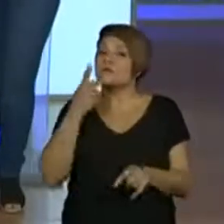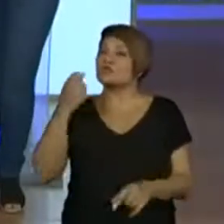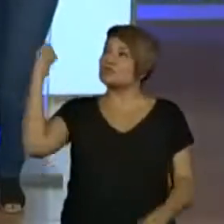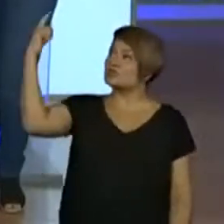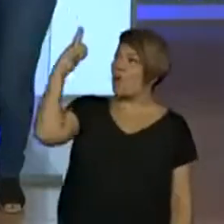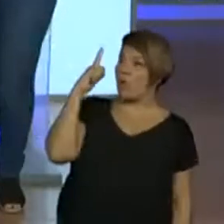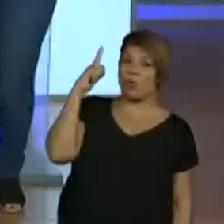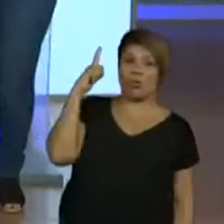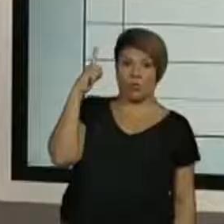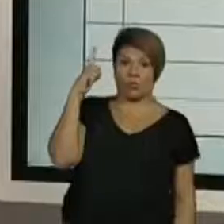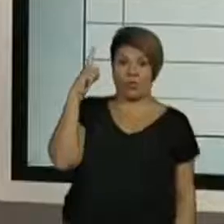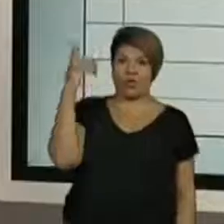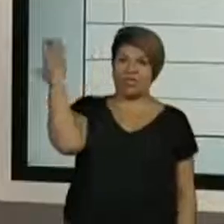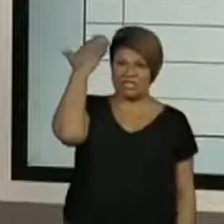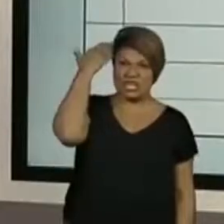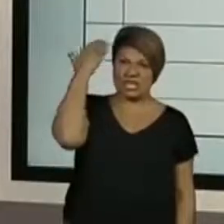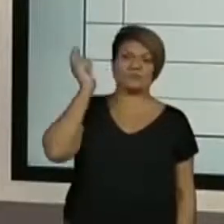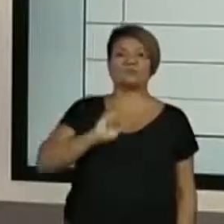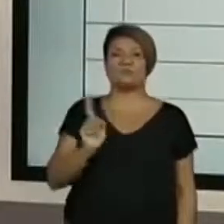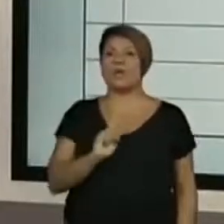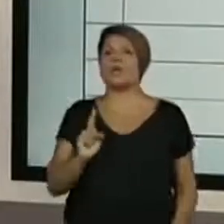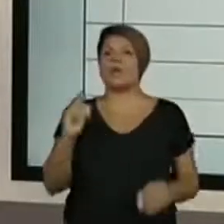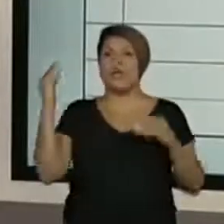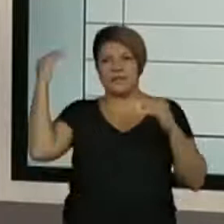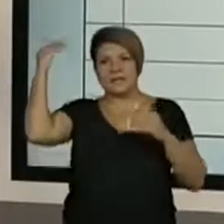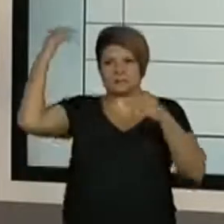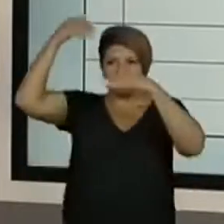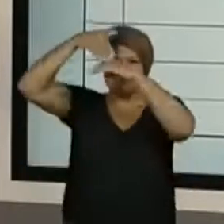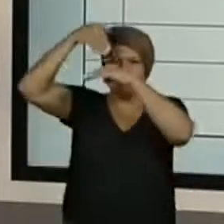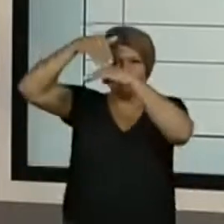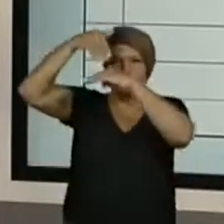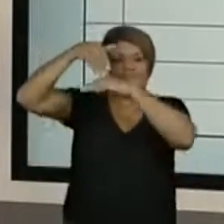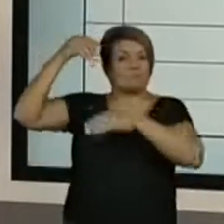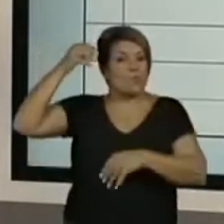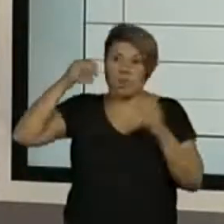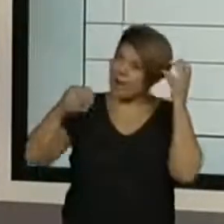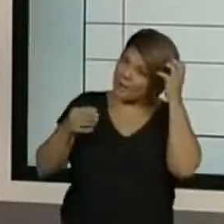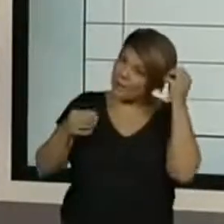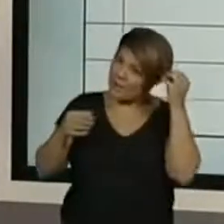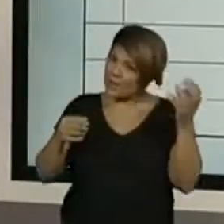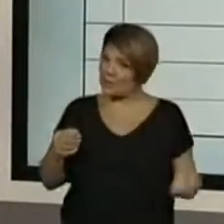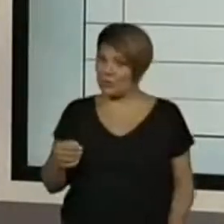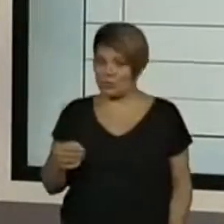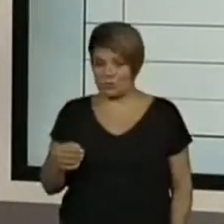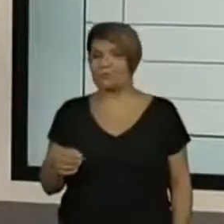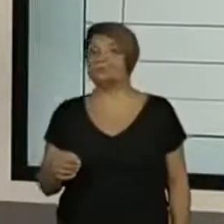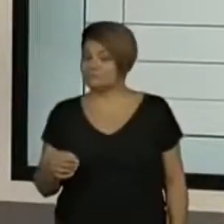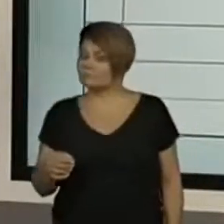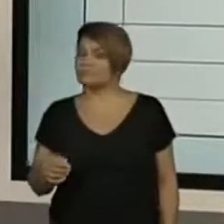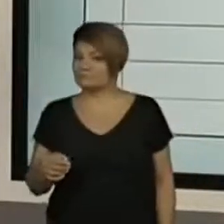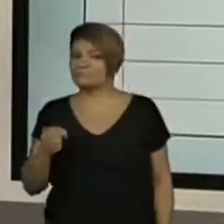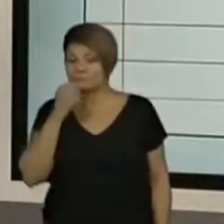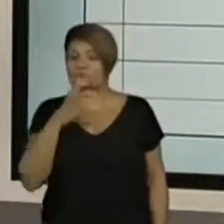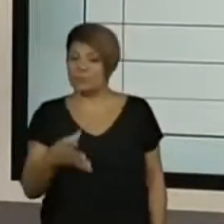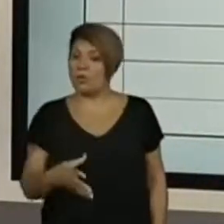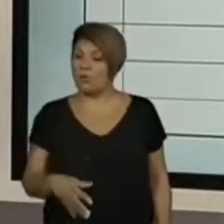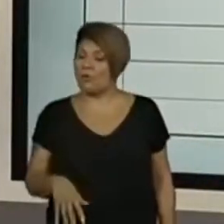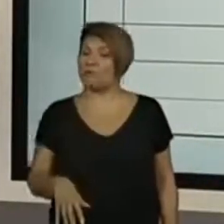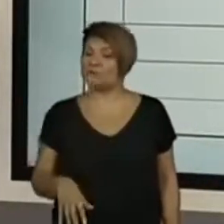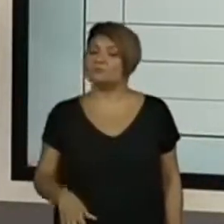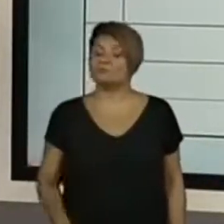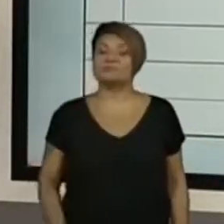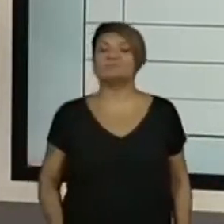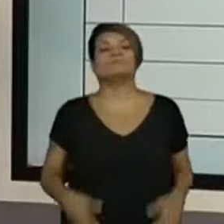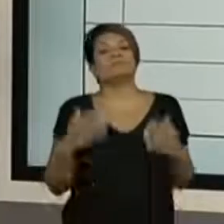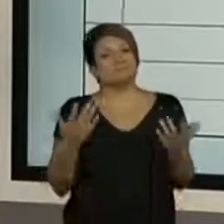Legal, Valentina. A ideia é essa, da gente proteger o nosso couro cabeludo da radiação solar, dos raios do sol.